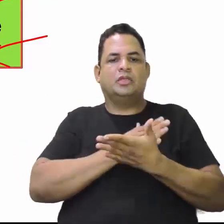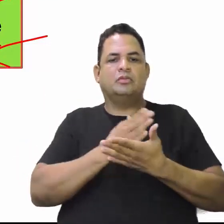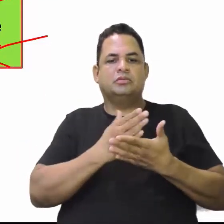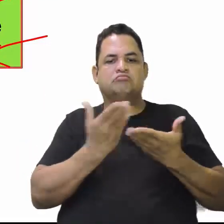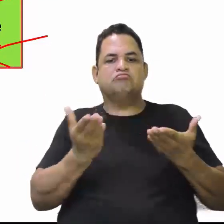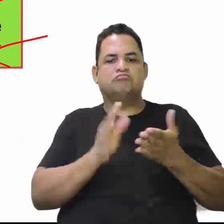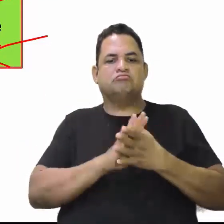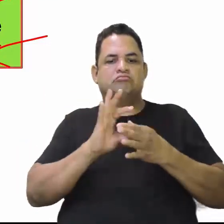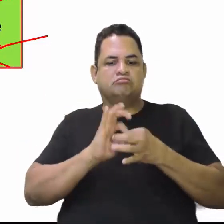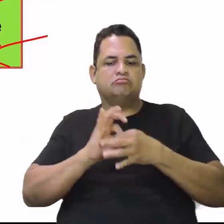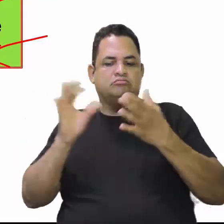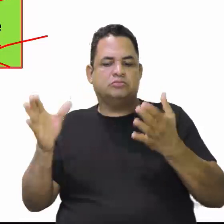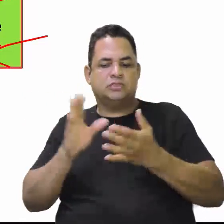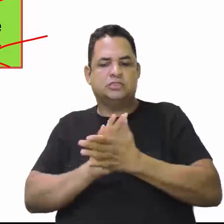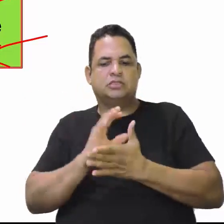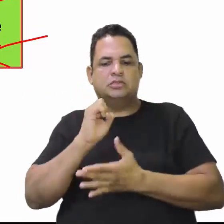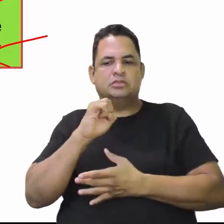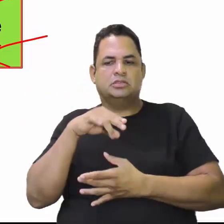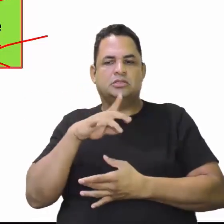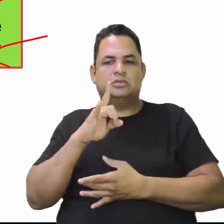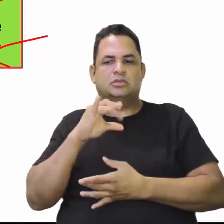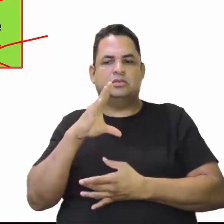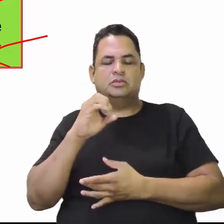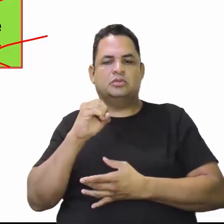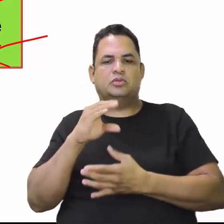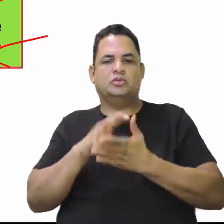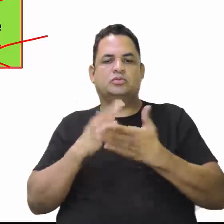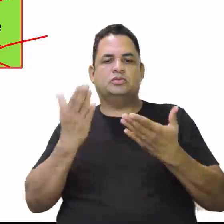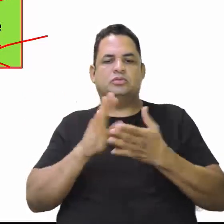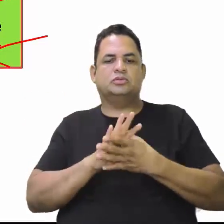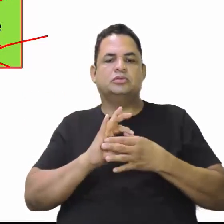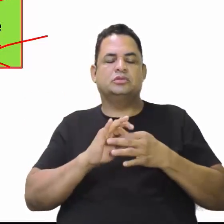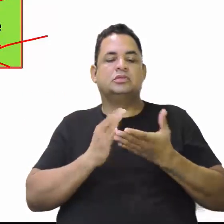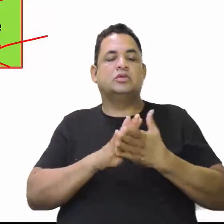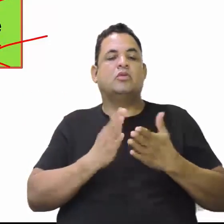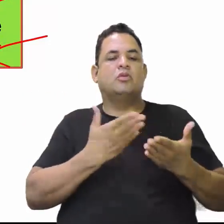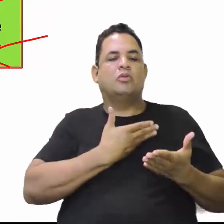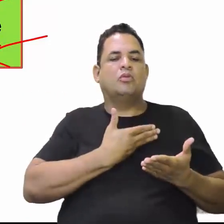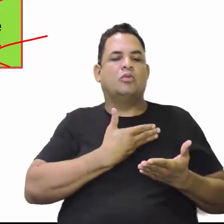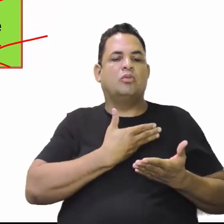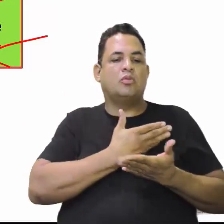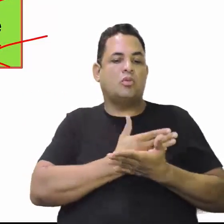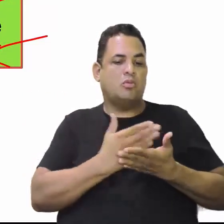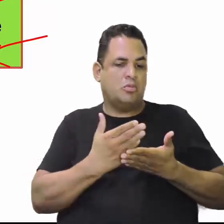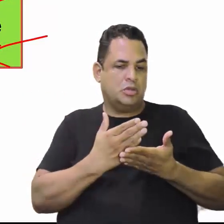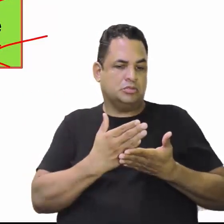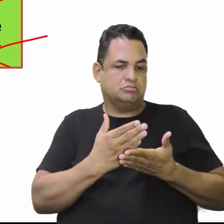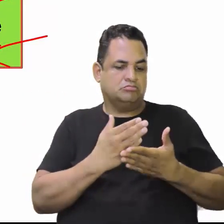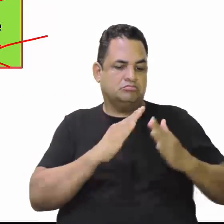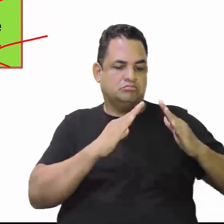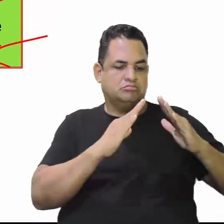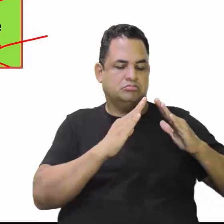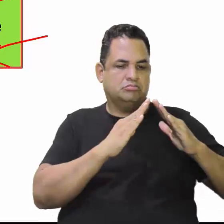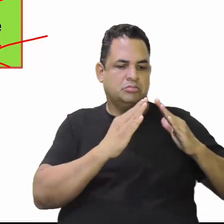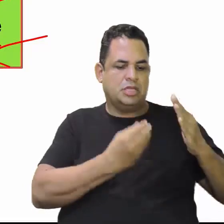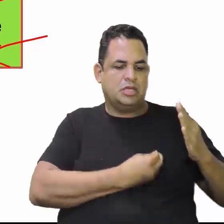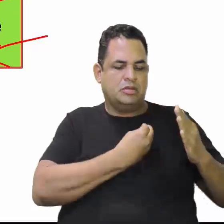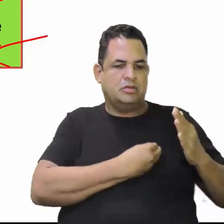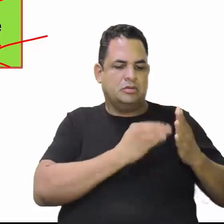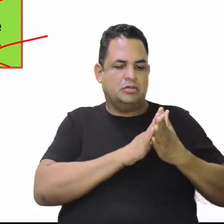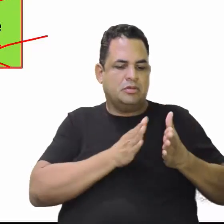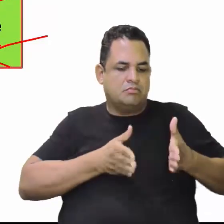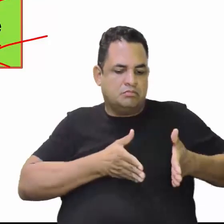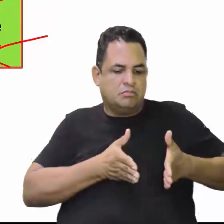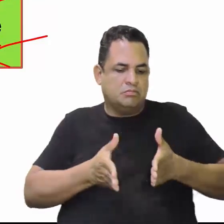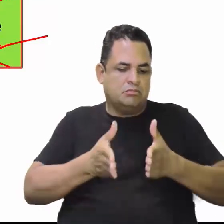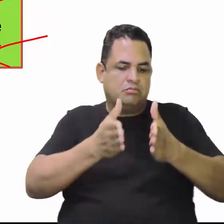mudar e vão abandonar Santo Antônio. E eles começam a morar às margens da Estrada de Ferro, Madeira Mamoré.